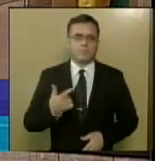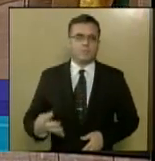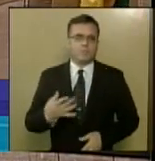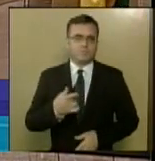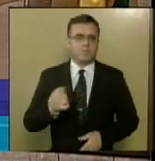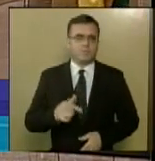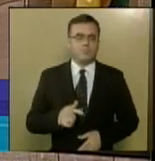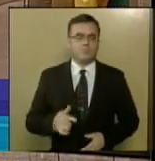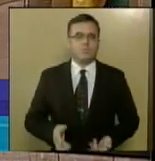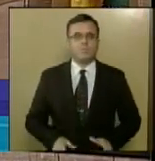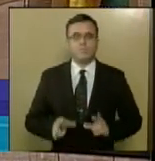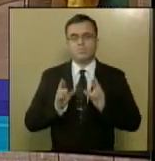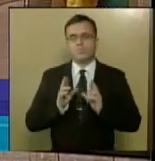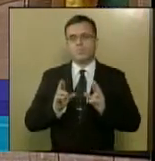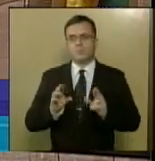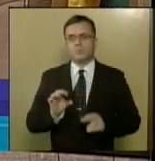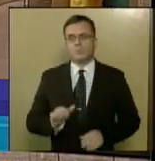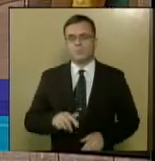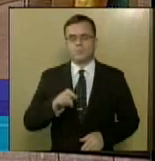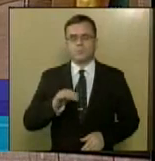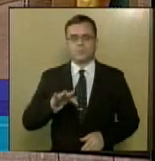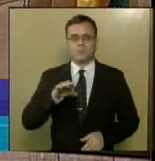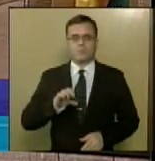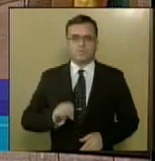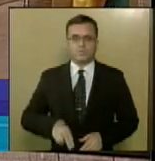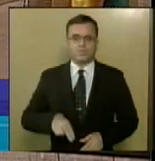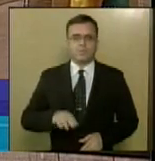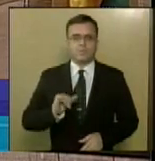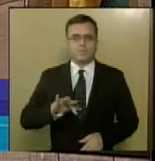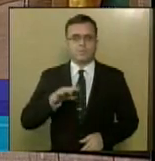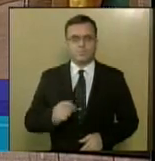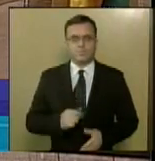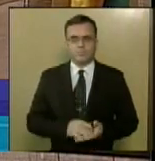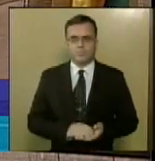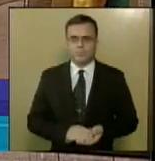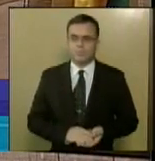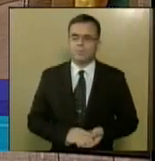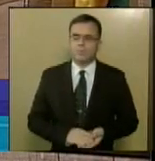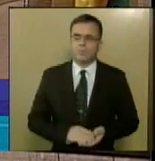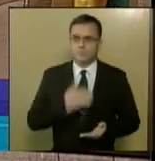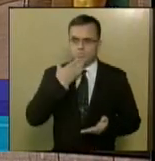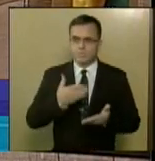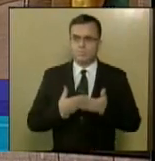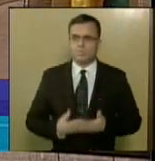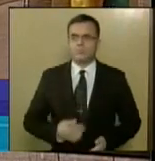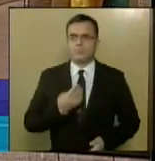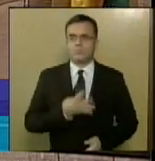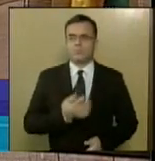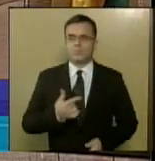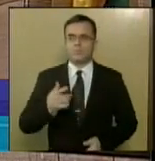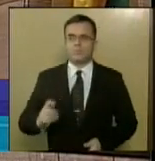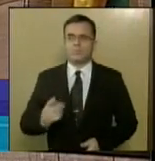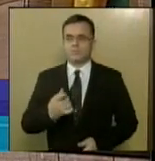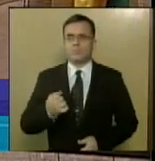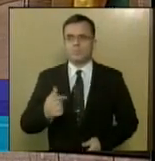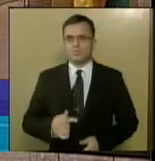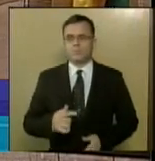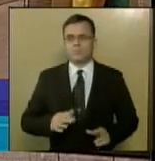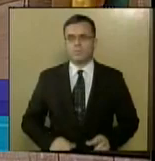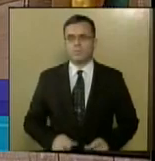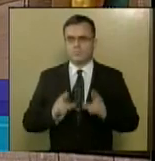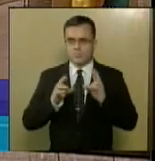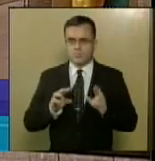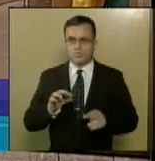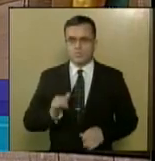2017, de autoria do deputado Adelson Filho e da deputada Maria Mendonça. Requerimento de número 425 de 2017, de autoria dos